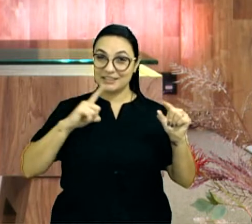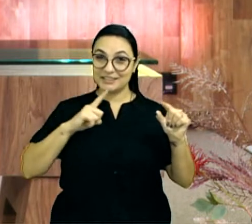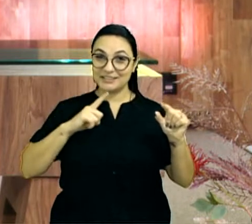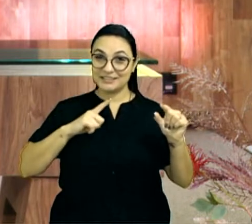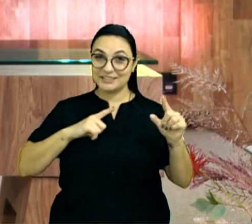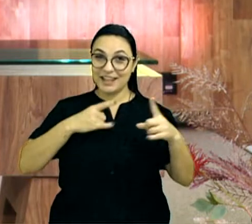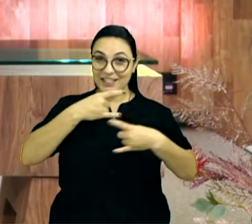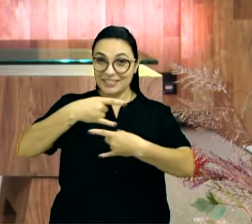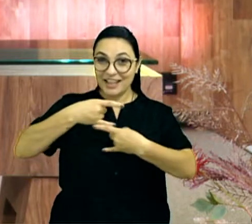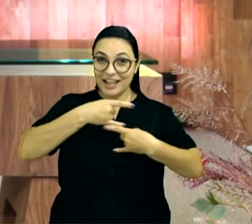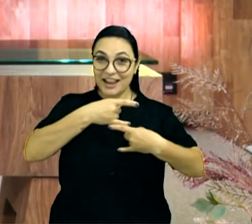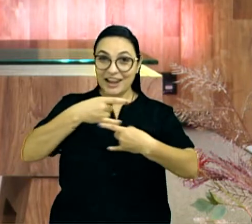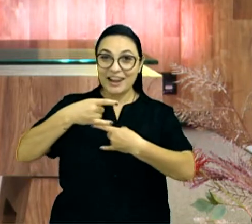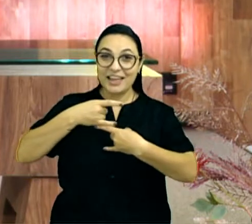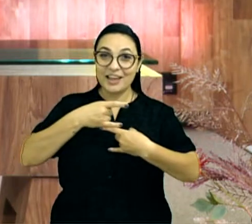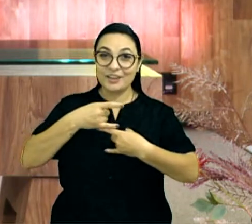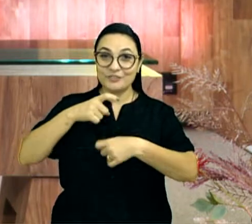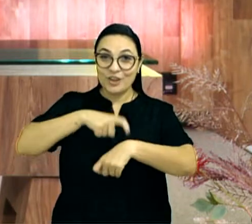importa,